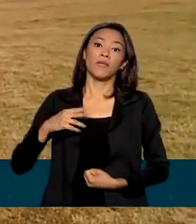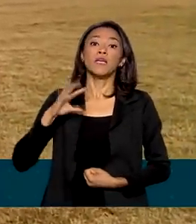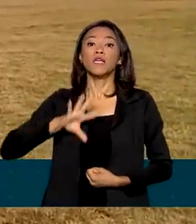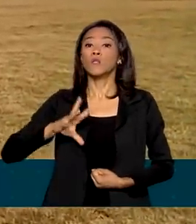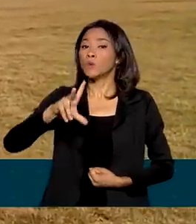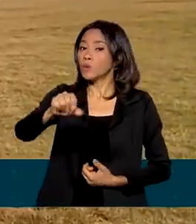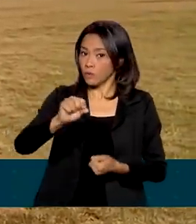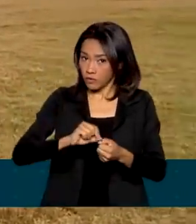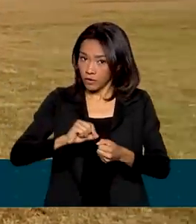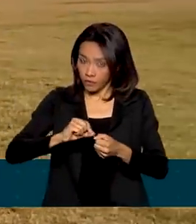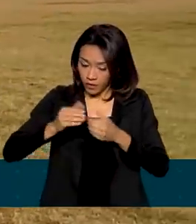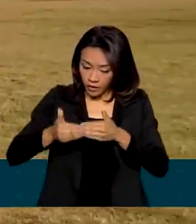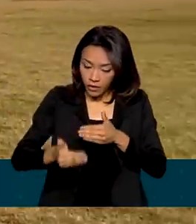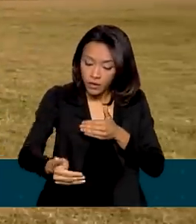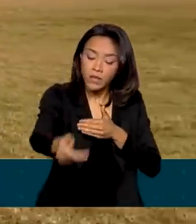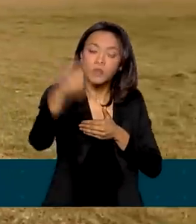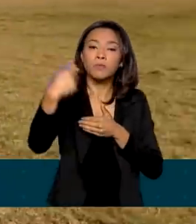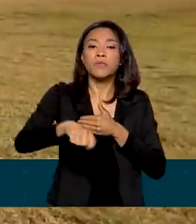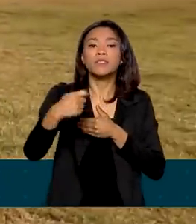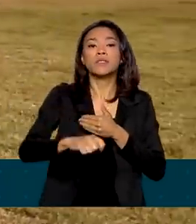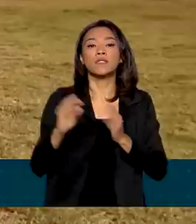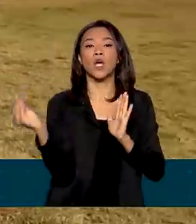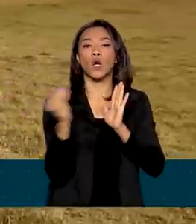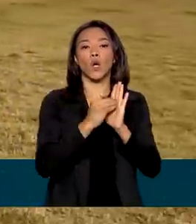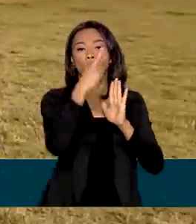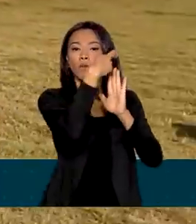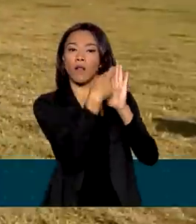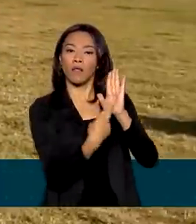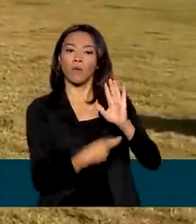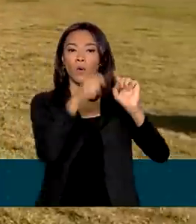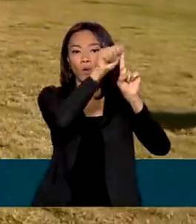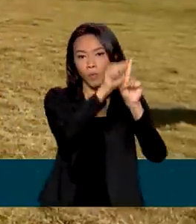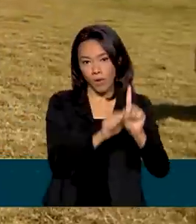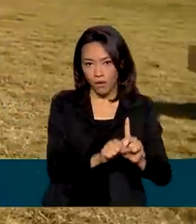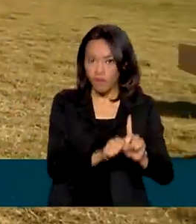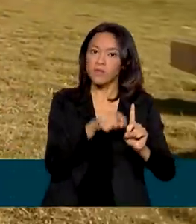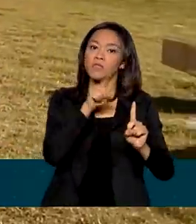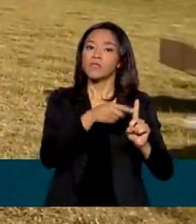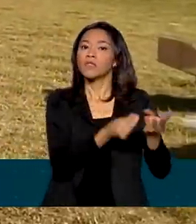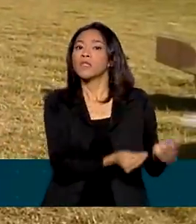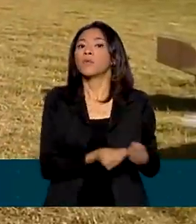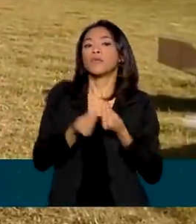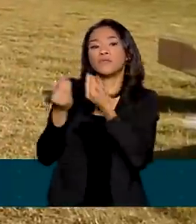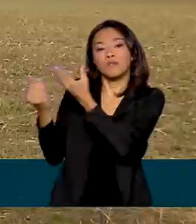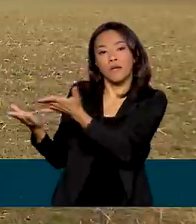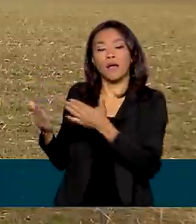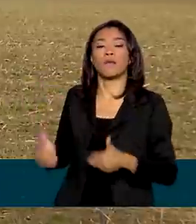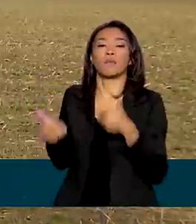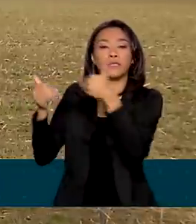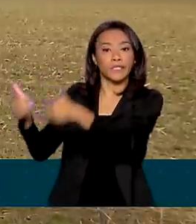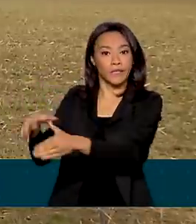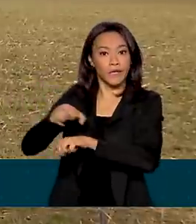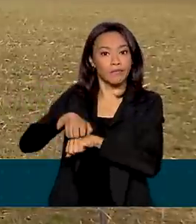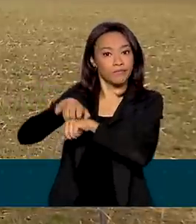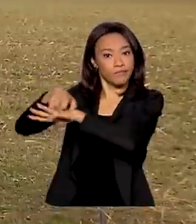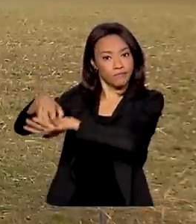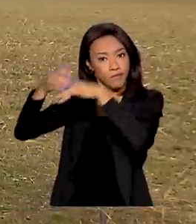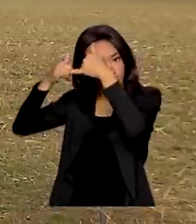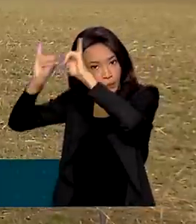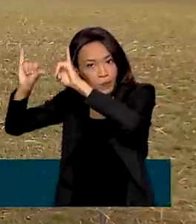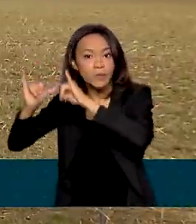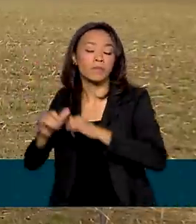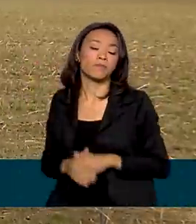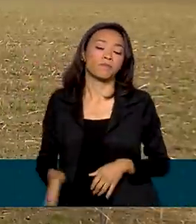realizadas deverão ser consolidadas em relatório mensal disponibilizado ao Ministério da Agricultura. Pelas novas regras,